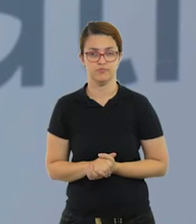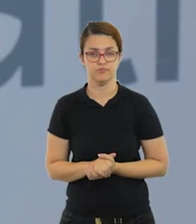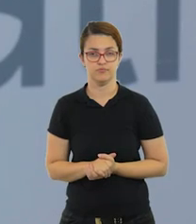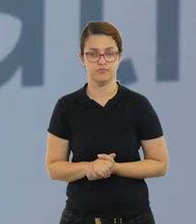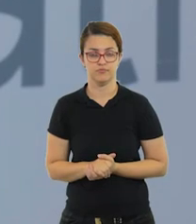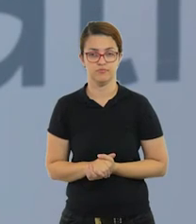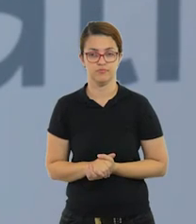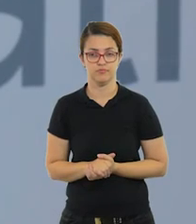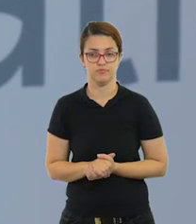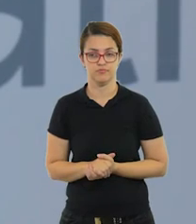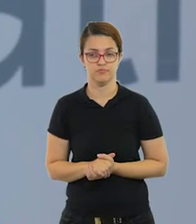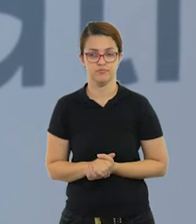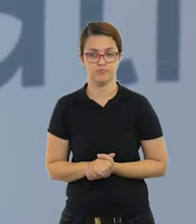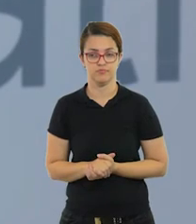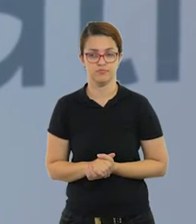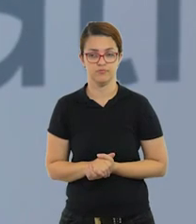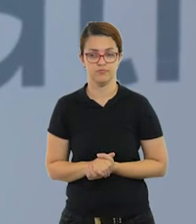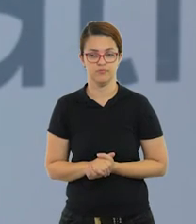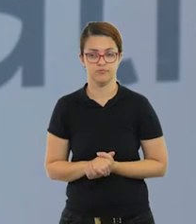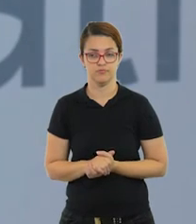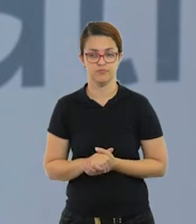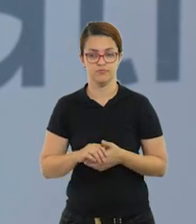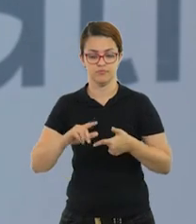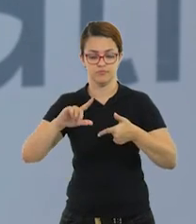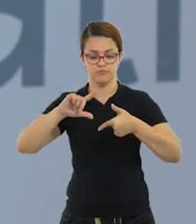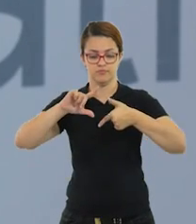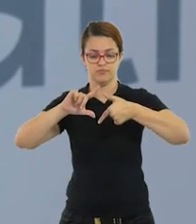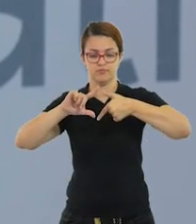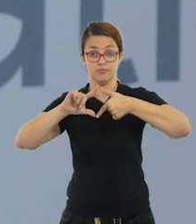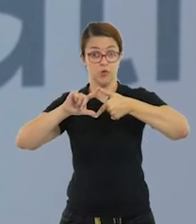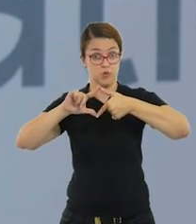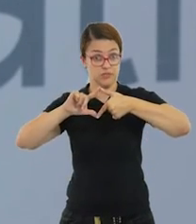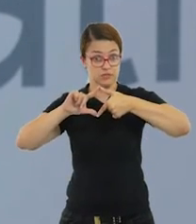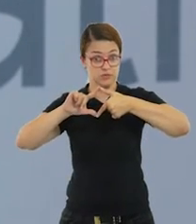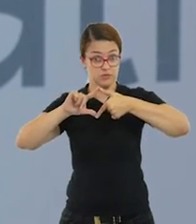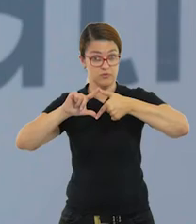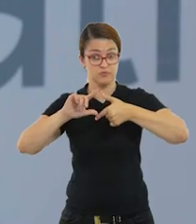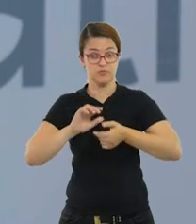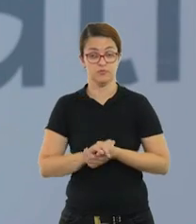losango,